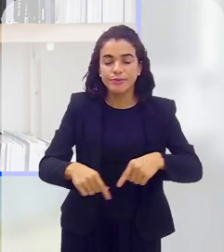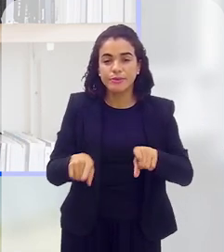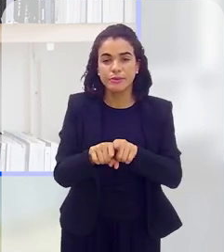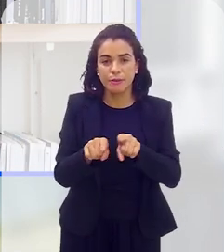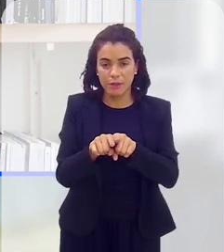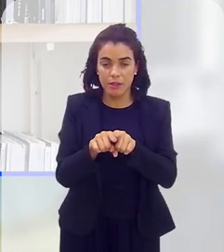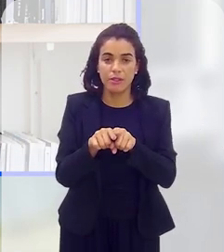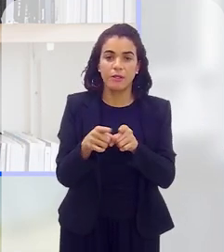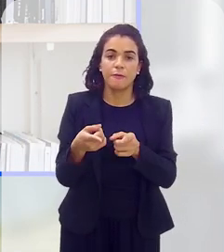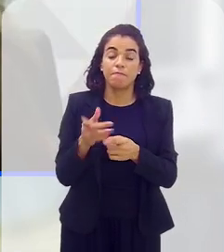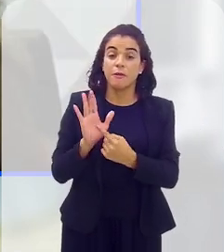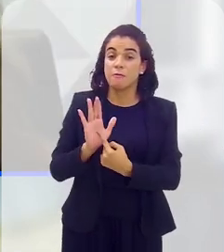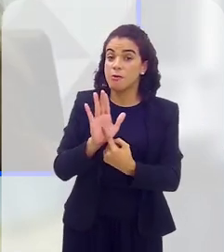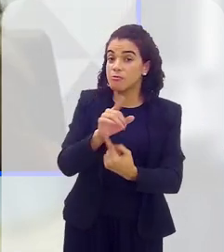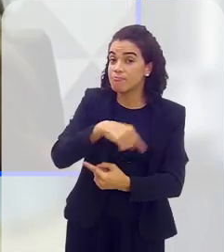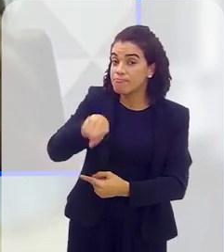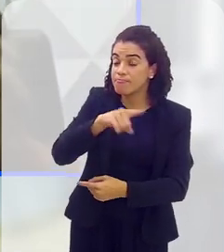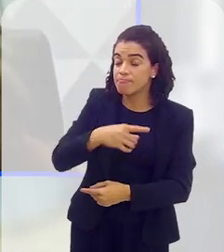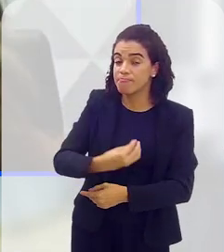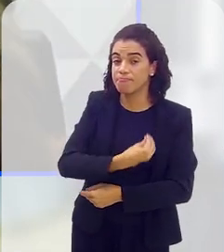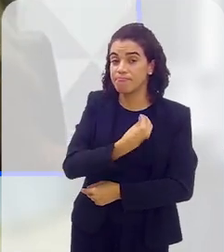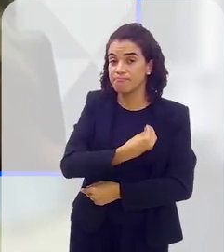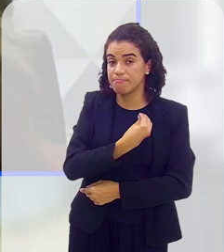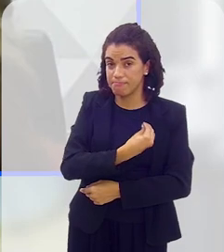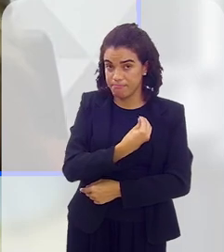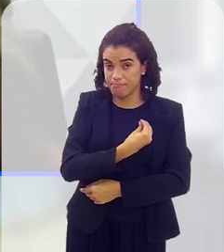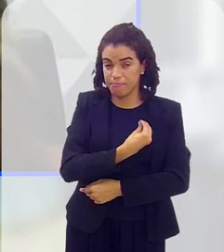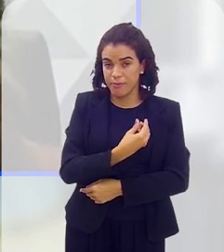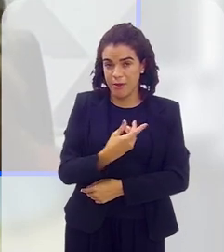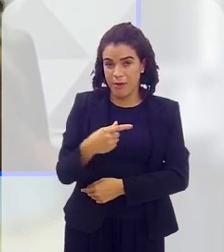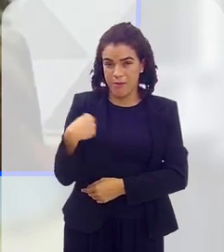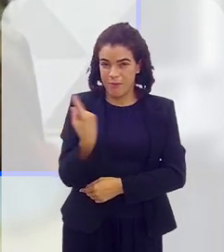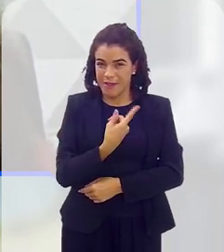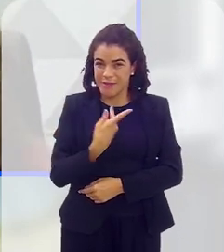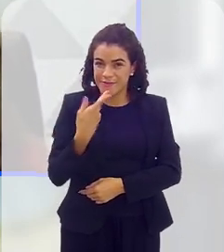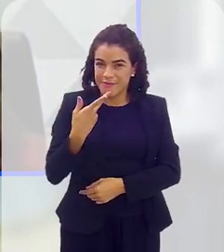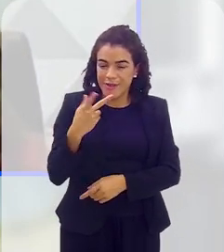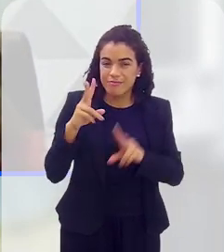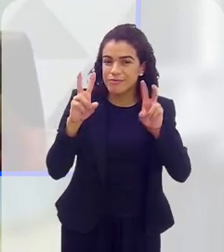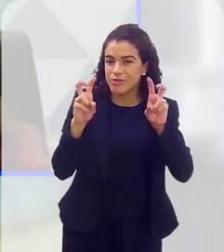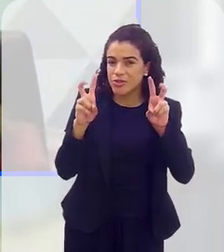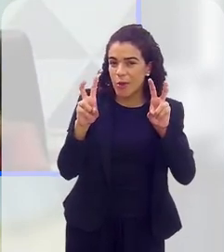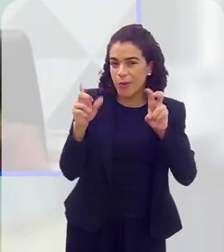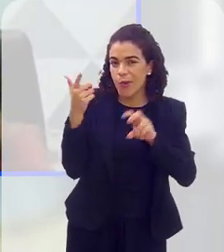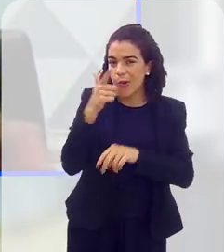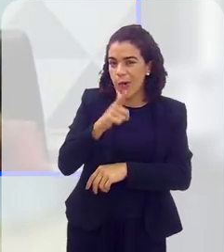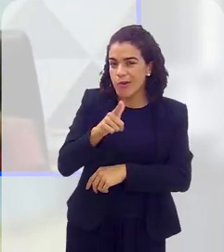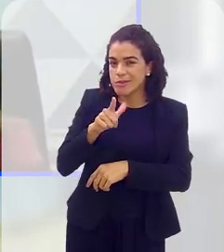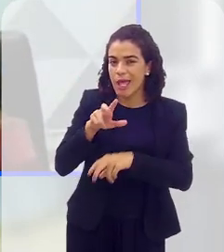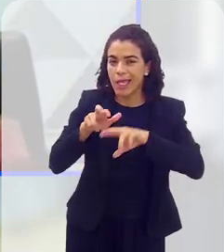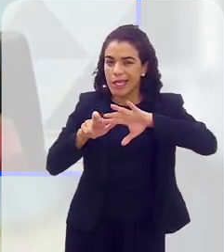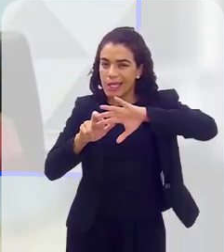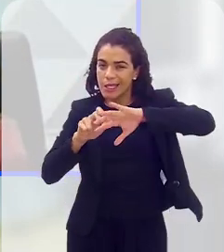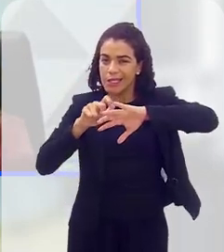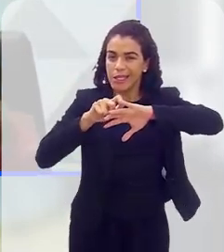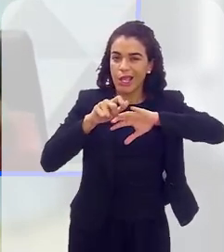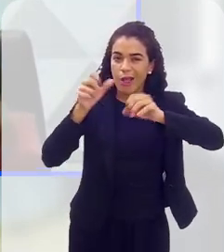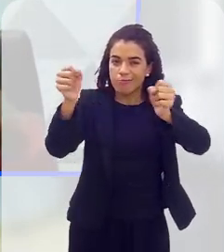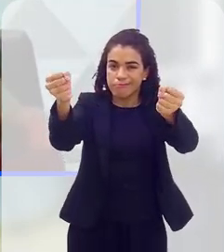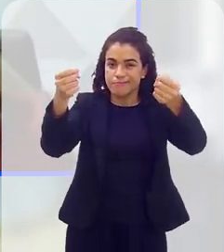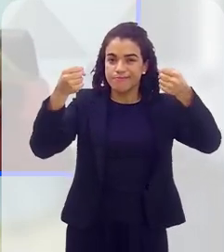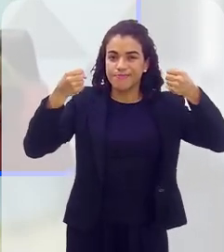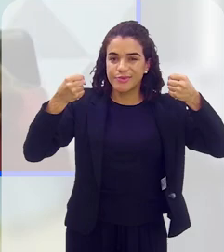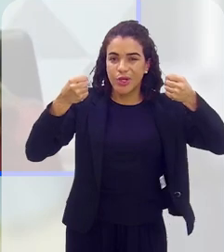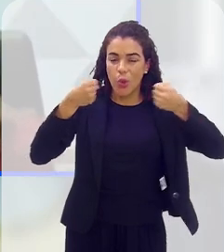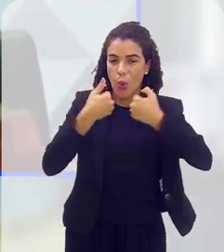possibilidade, acho importante, trazer de participação, porque o que a gente fala quando não dá pra pegar um ônibus, porque eu